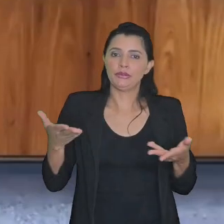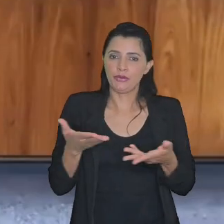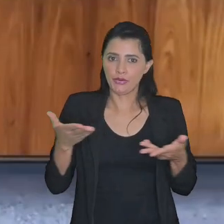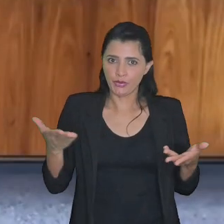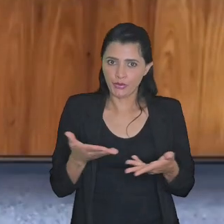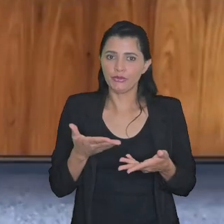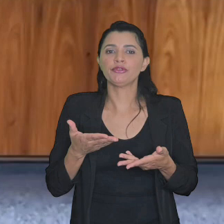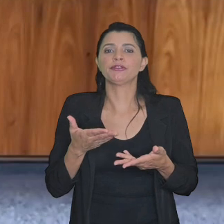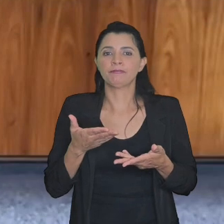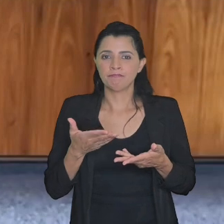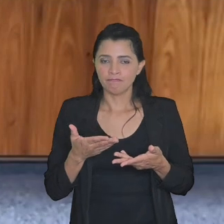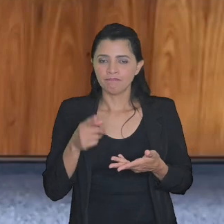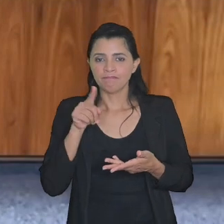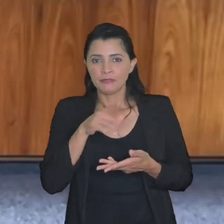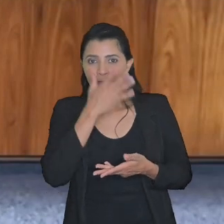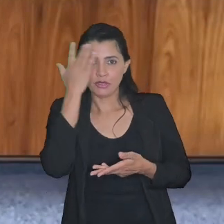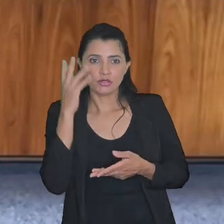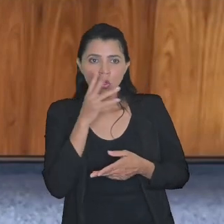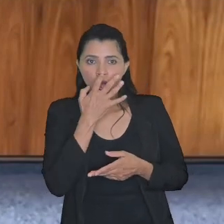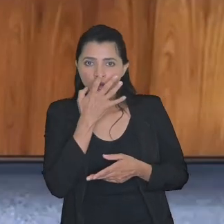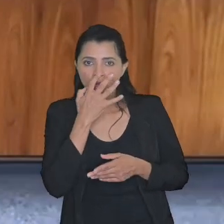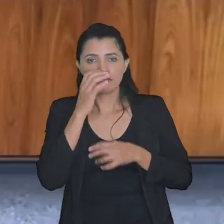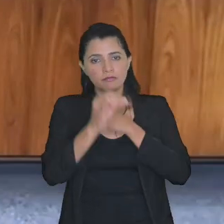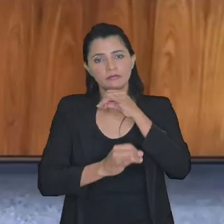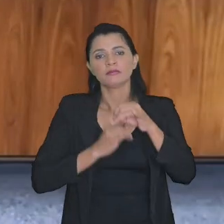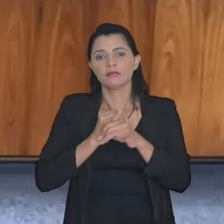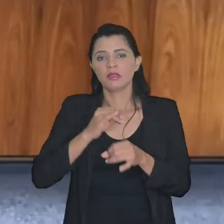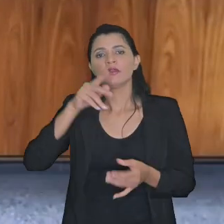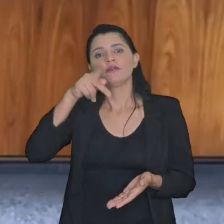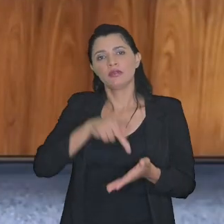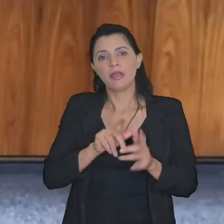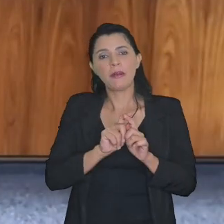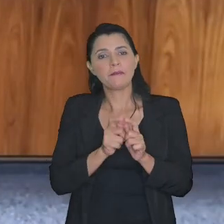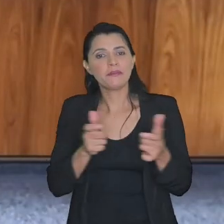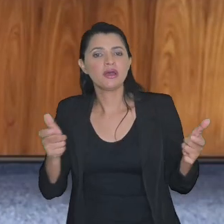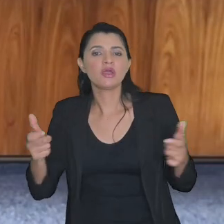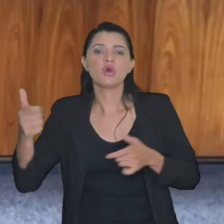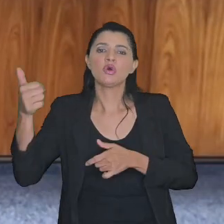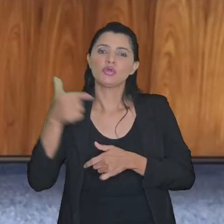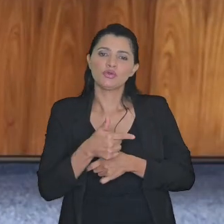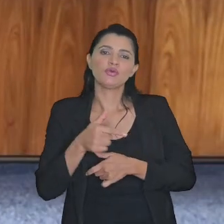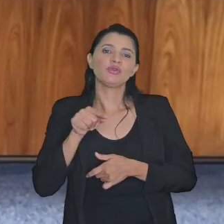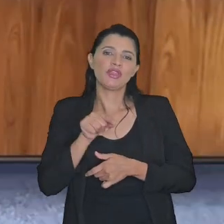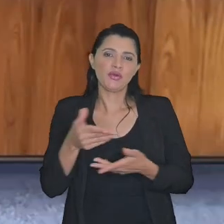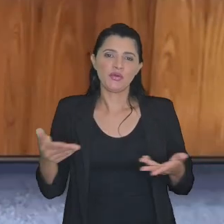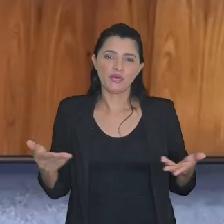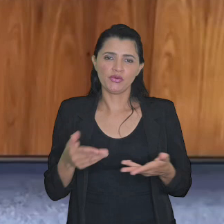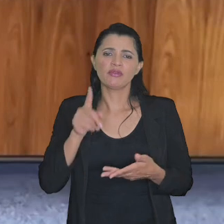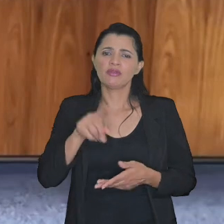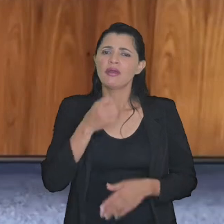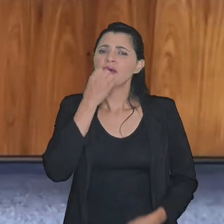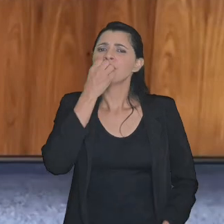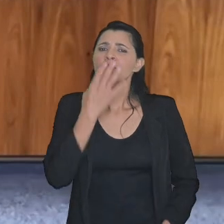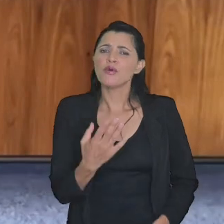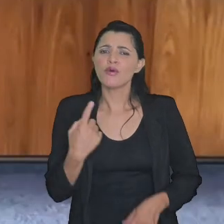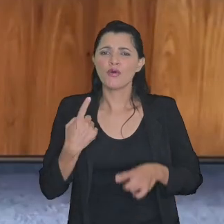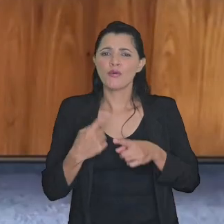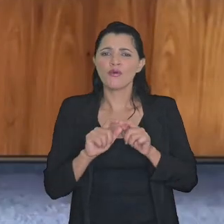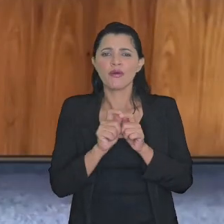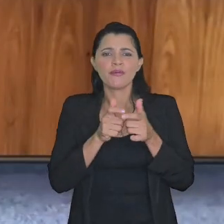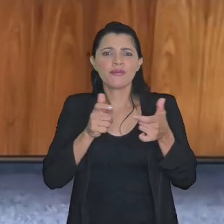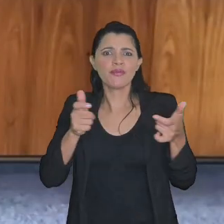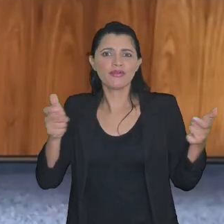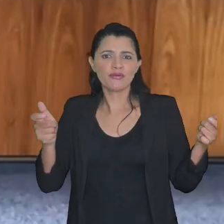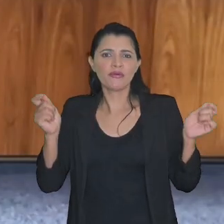o público que assiste pela internet é realmente muito maior do que isso é bom porque ampliou